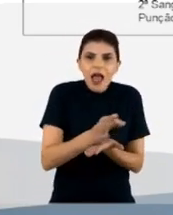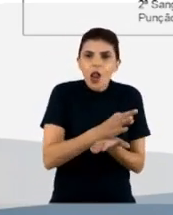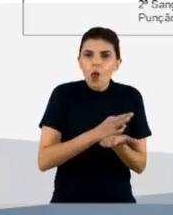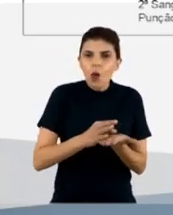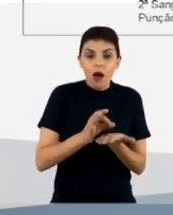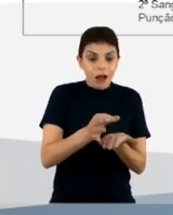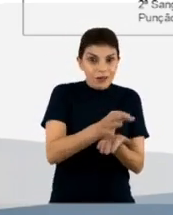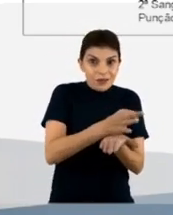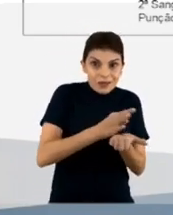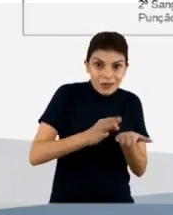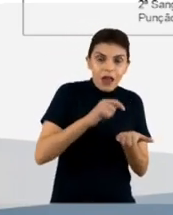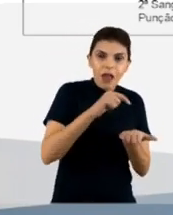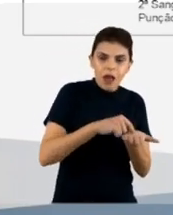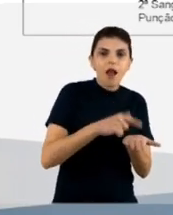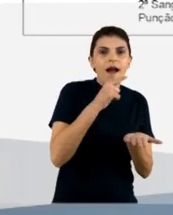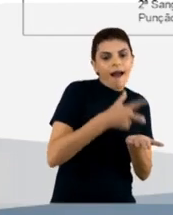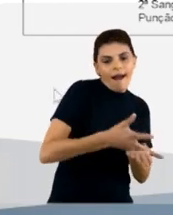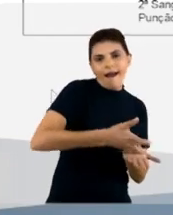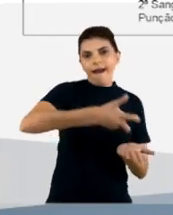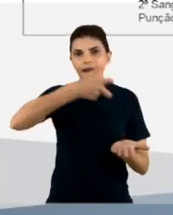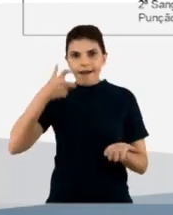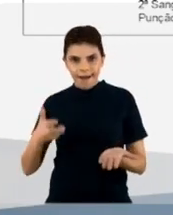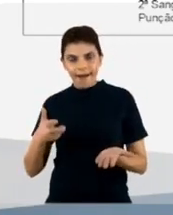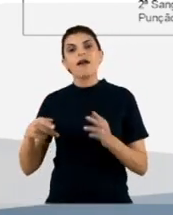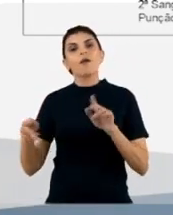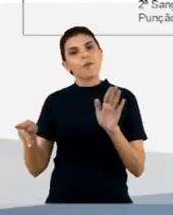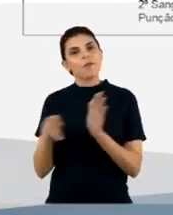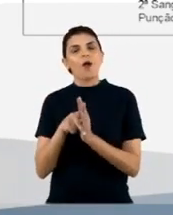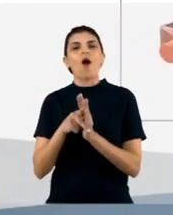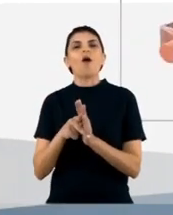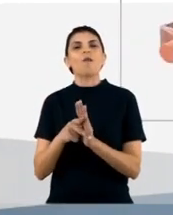que nós precisamos para obter os anticorpos monoclonais.